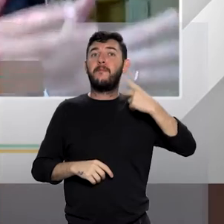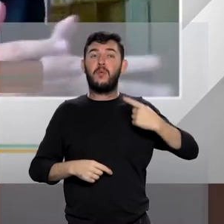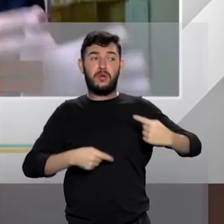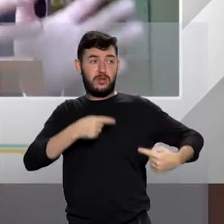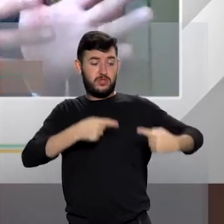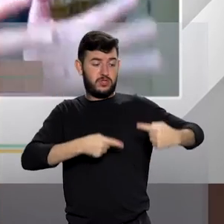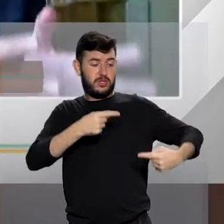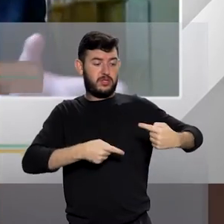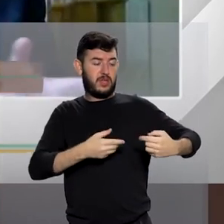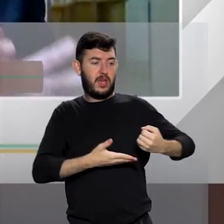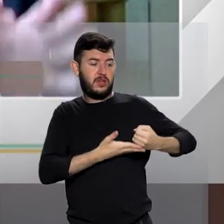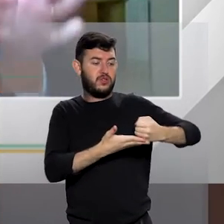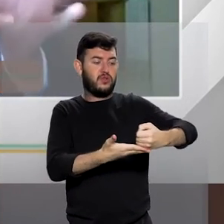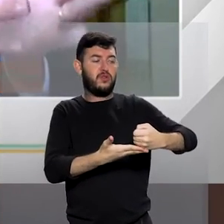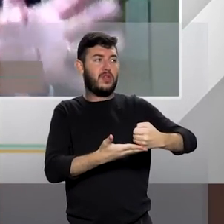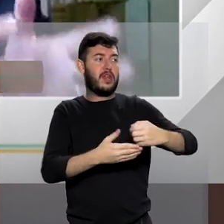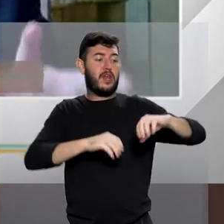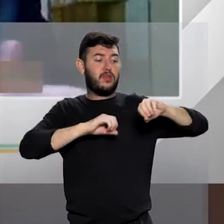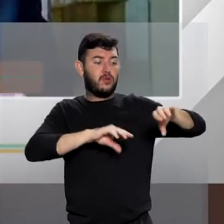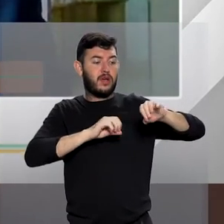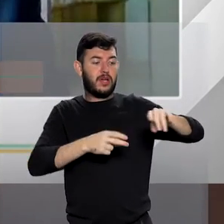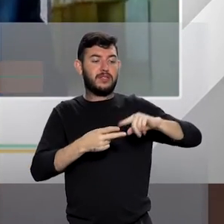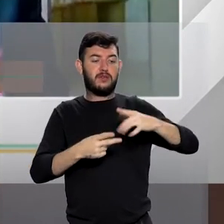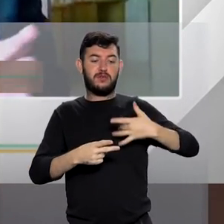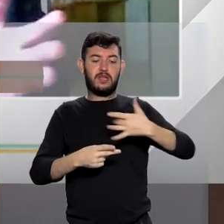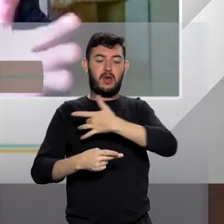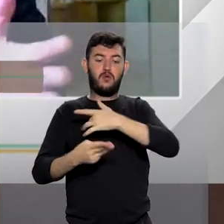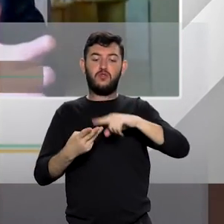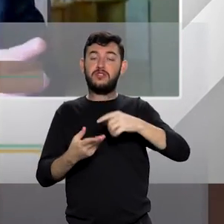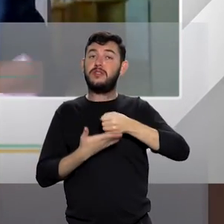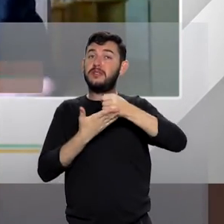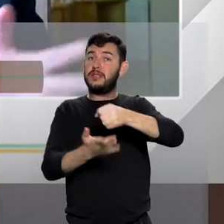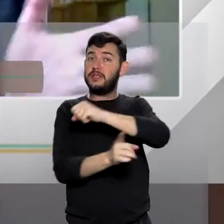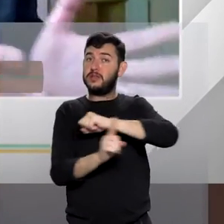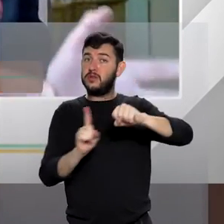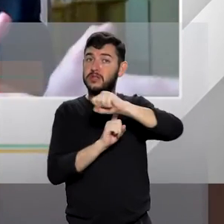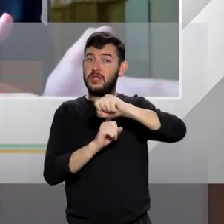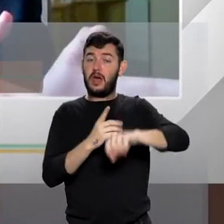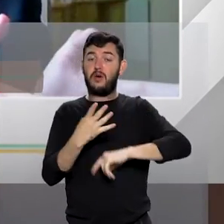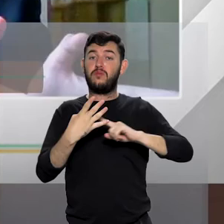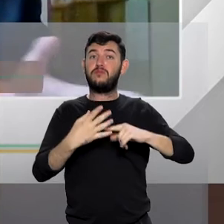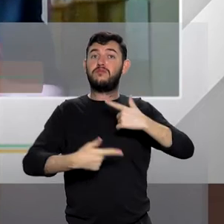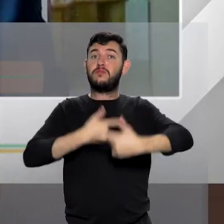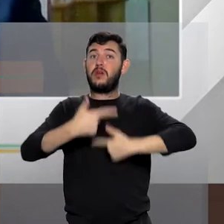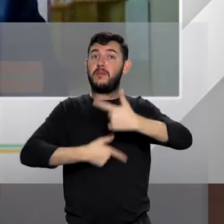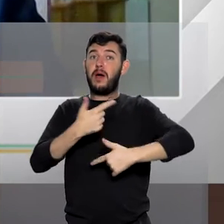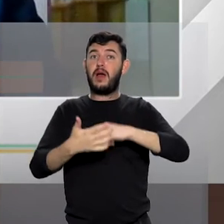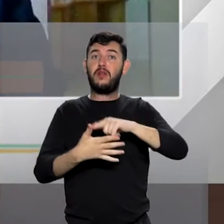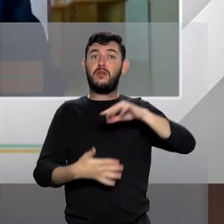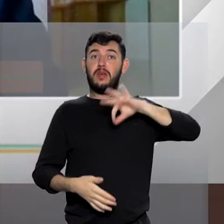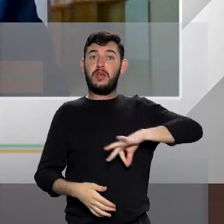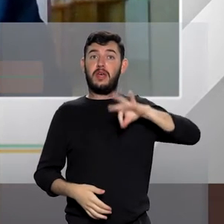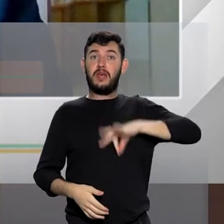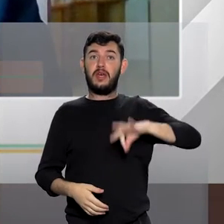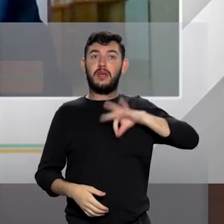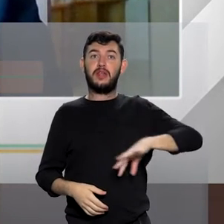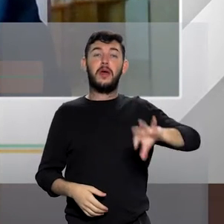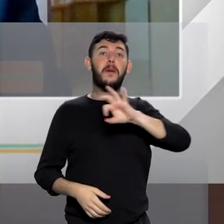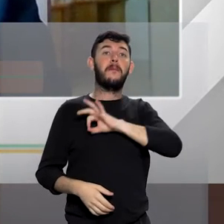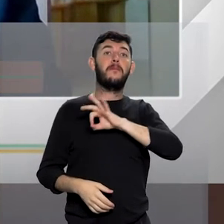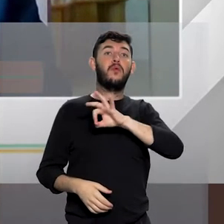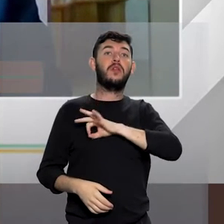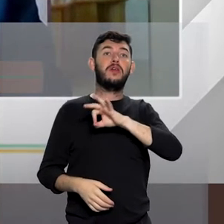educação, saúde, assistência social, trabalho e renda, e também na área da intervenção policial e do